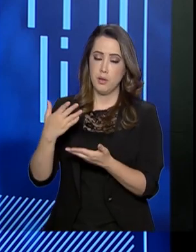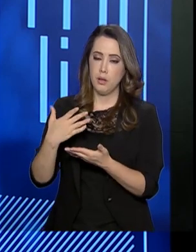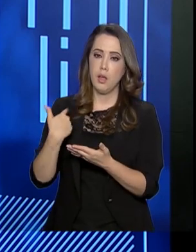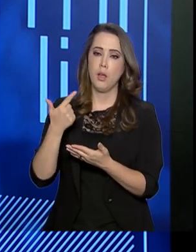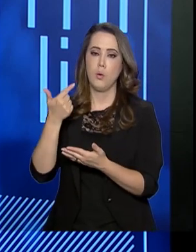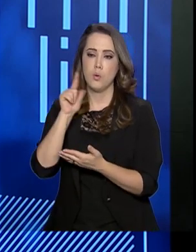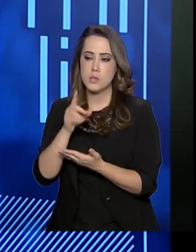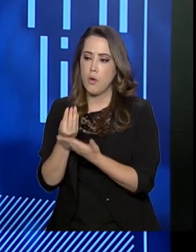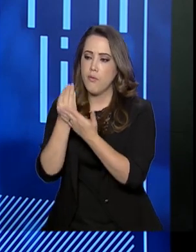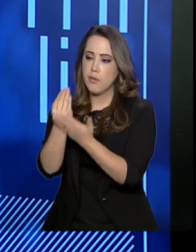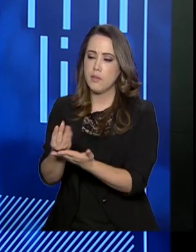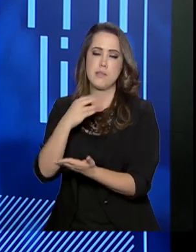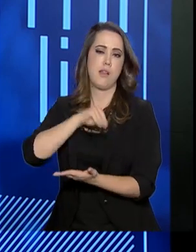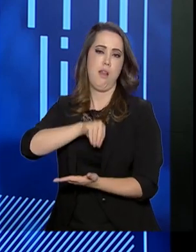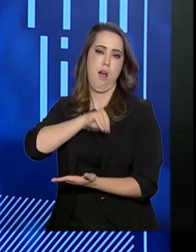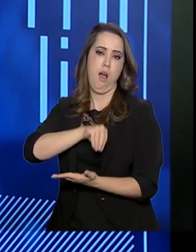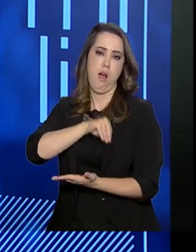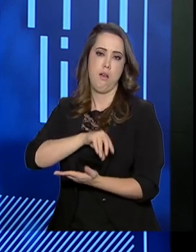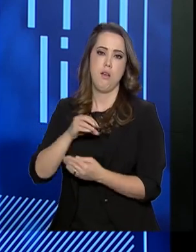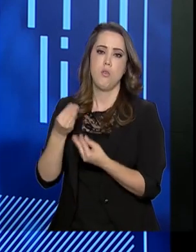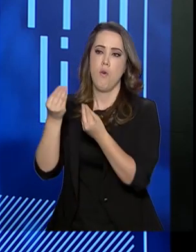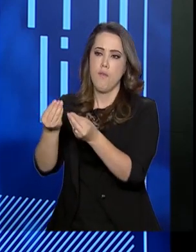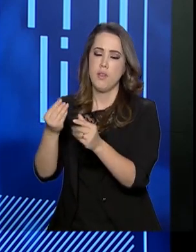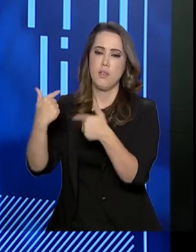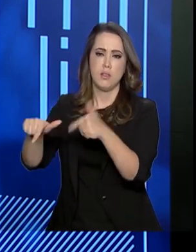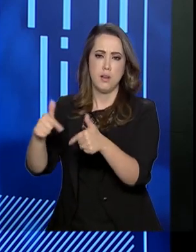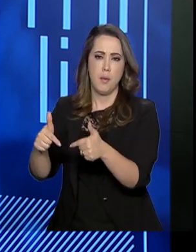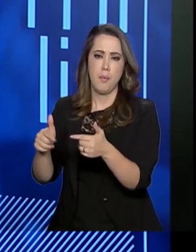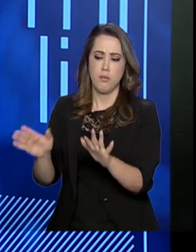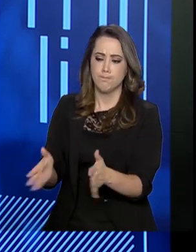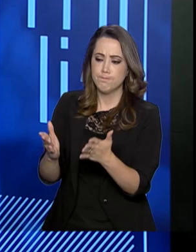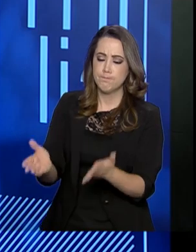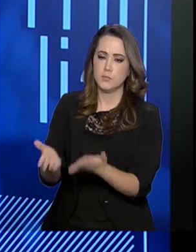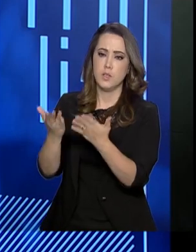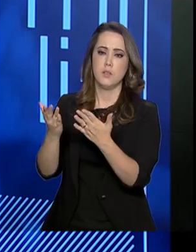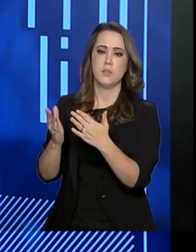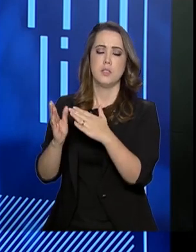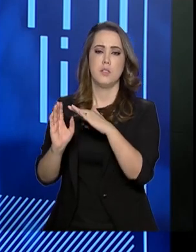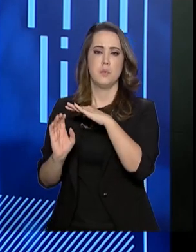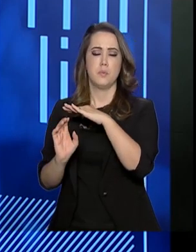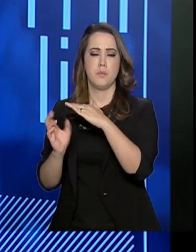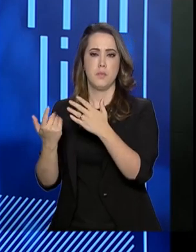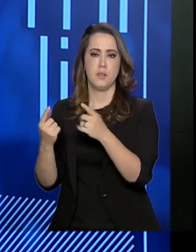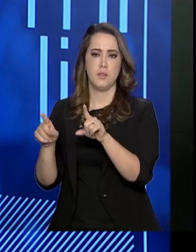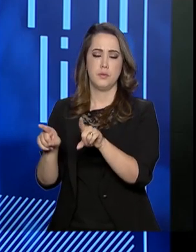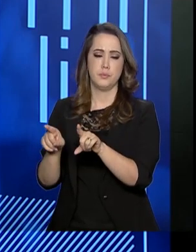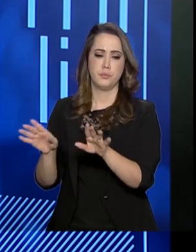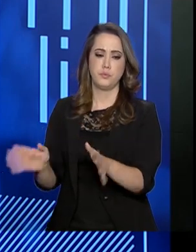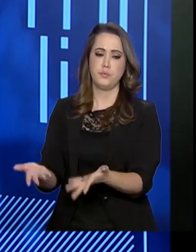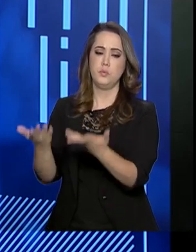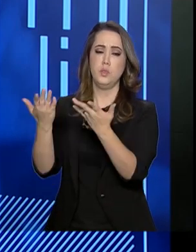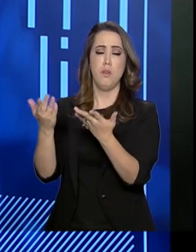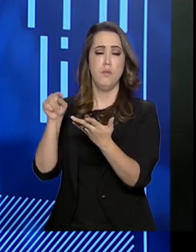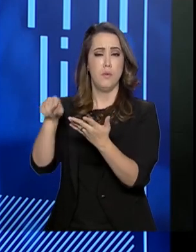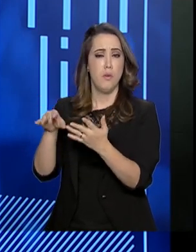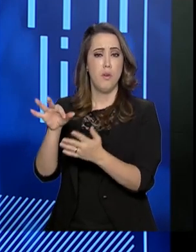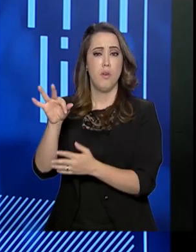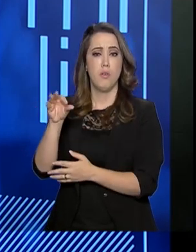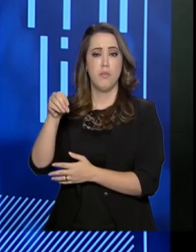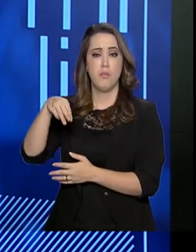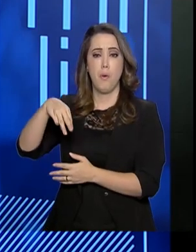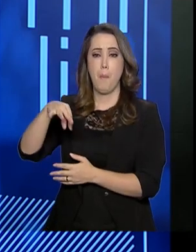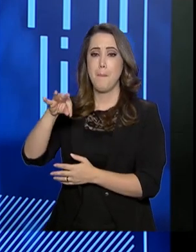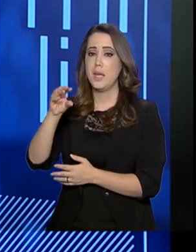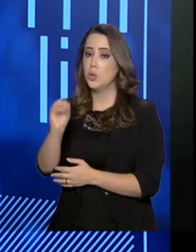renda, retirá-las com oportunidade de estímulo ao fomento, a algum microcrédito, que é chamado fomento, especialmente os